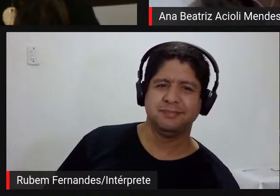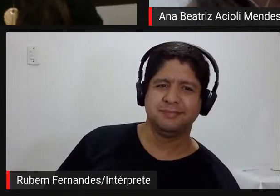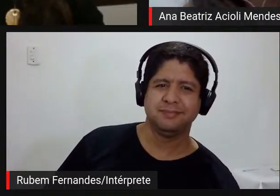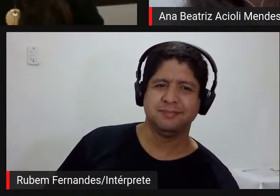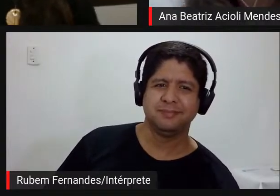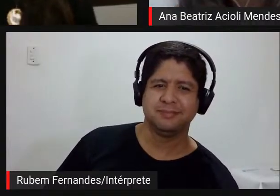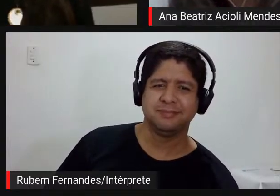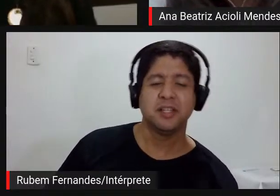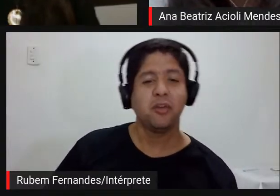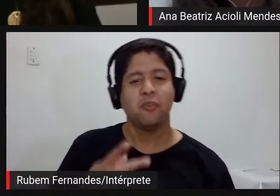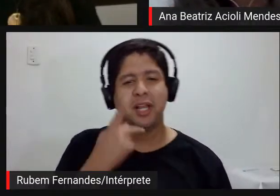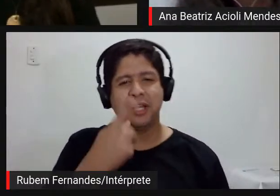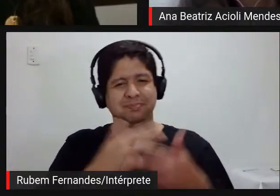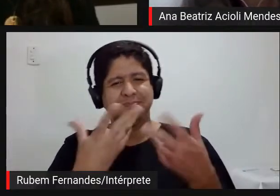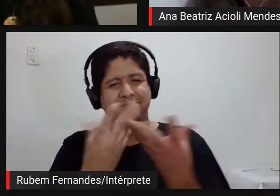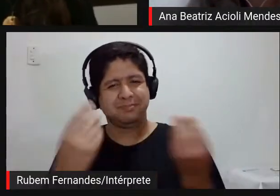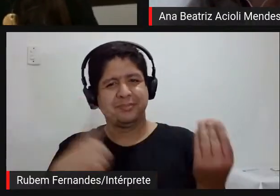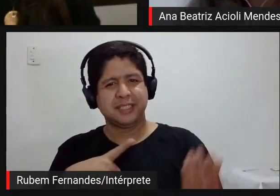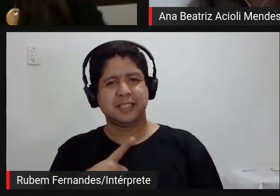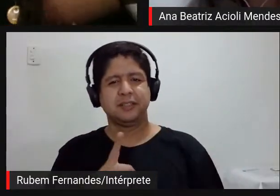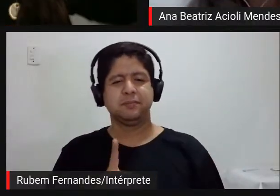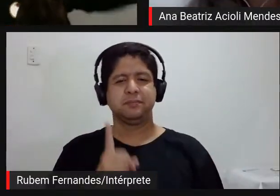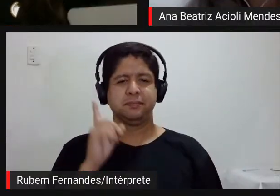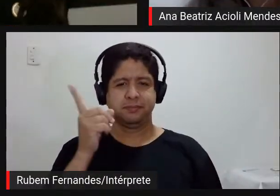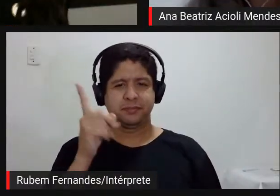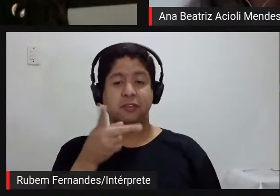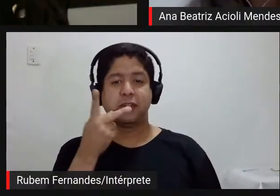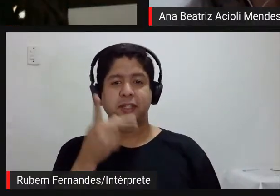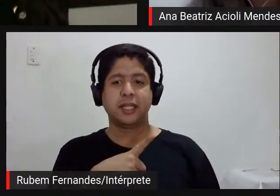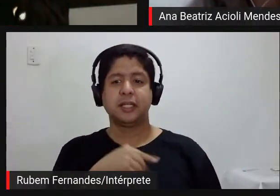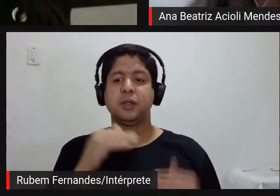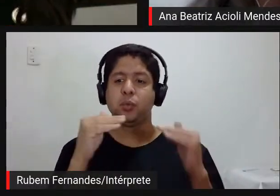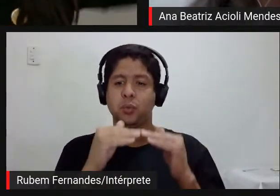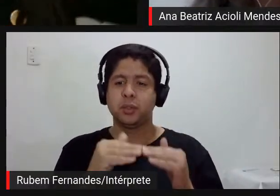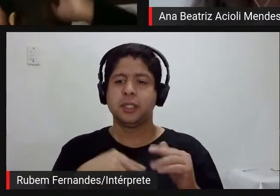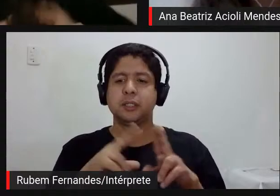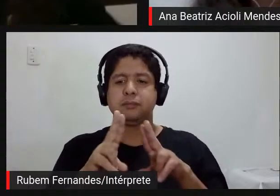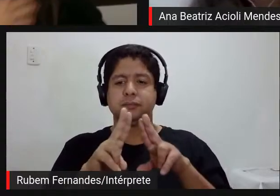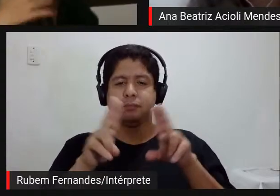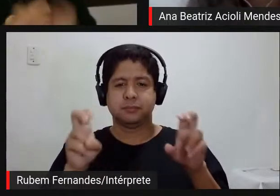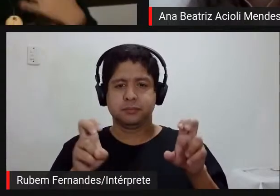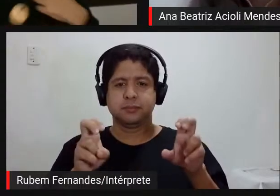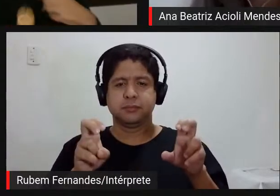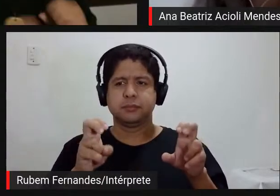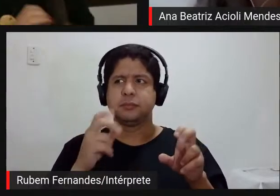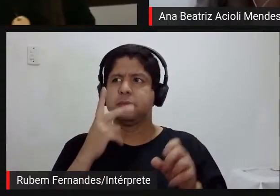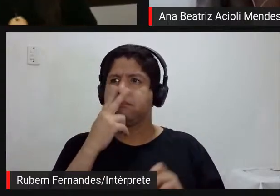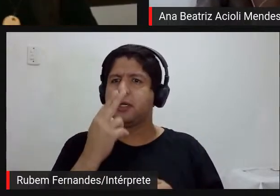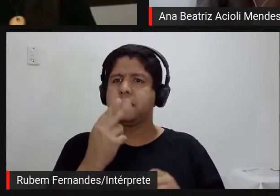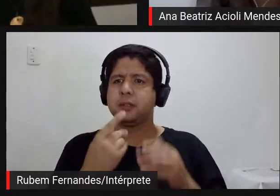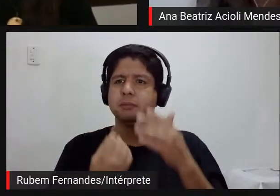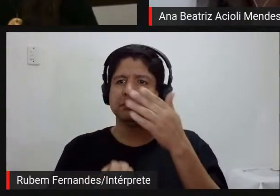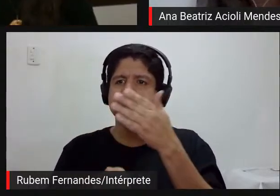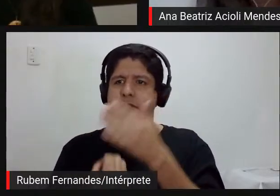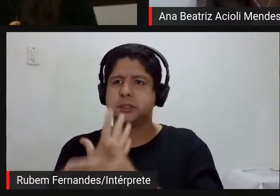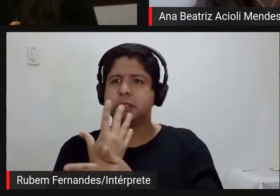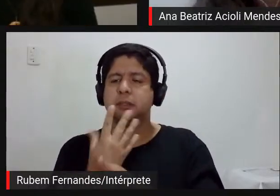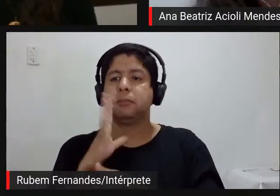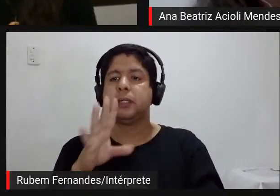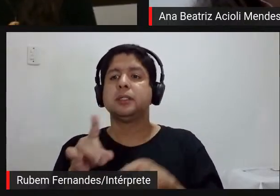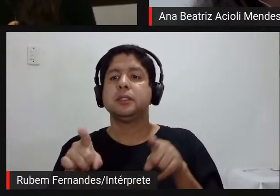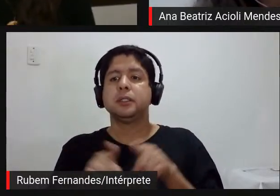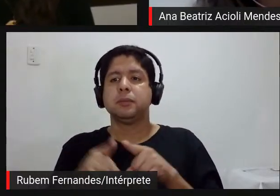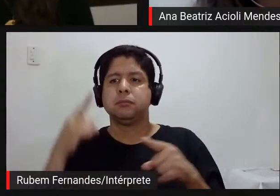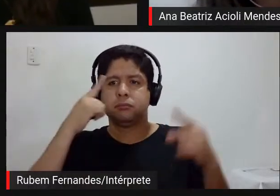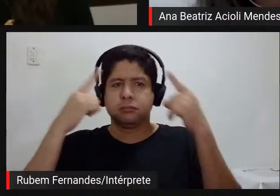não tranquilo é justamente sobre essa essa questão que permeia a criação mas também as ideias